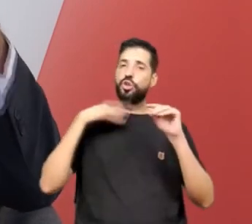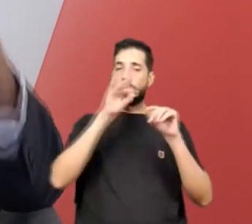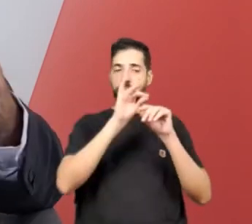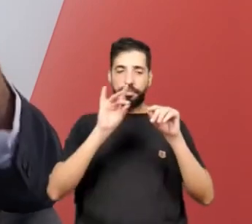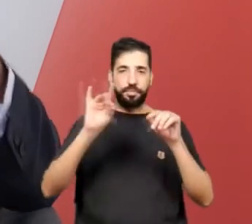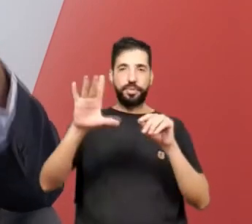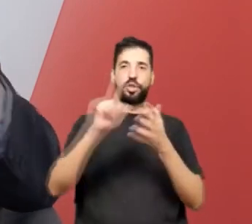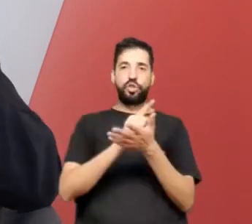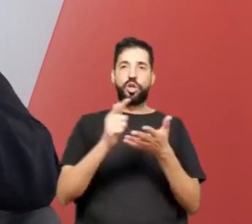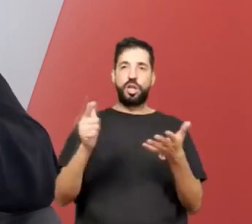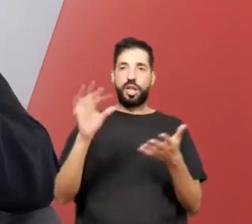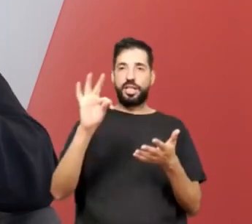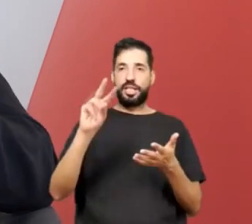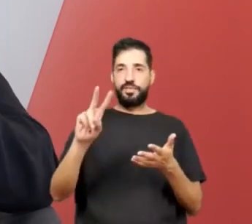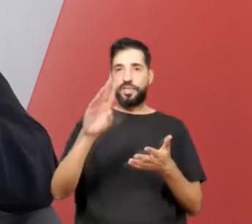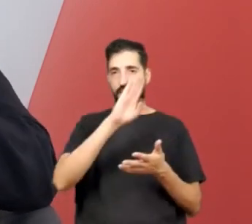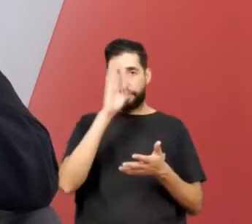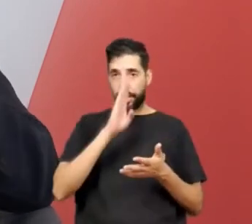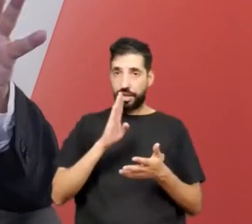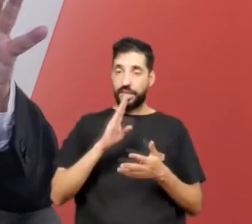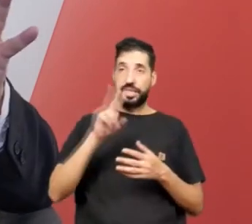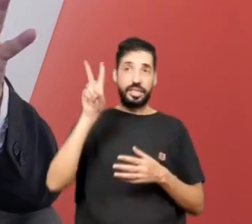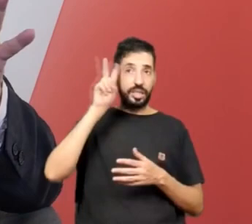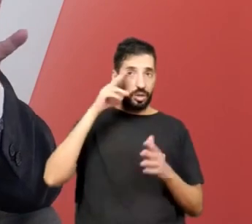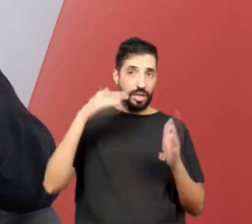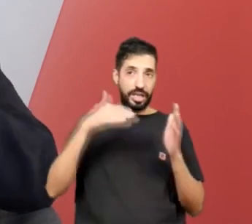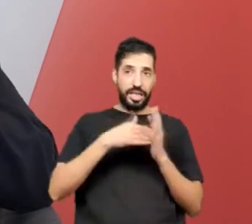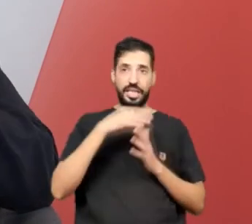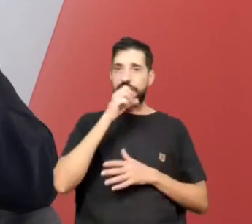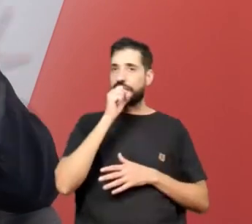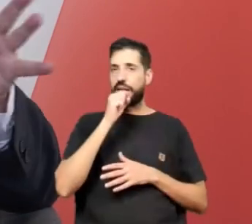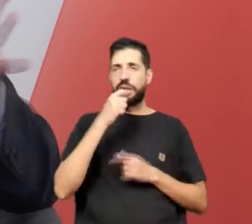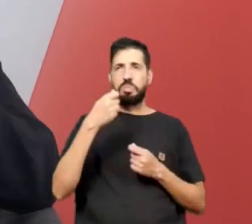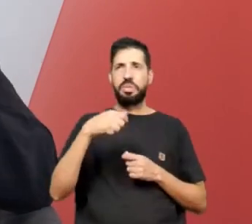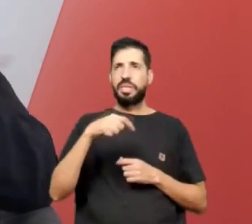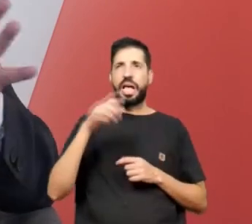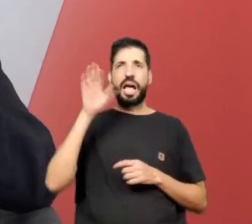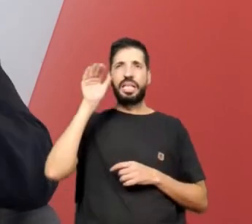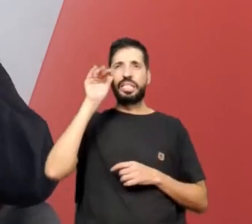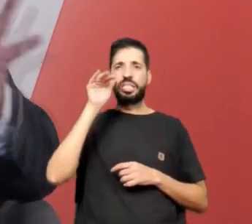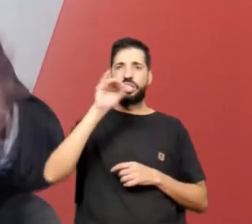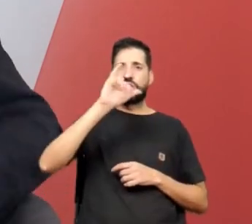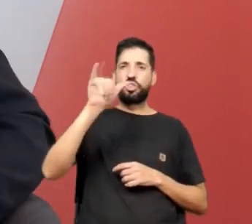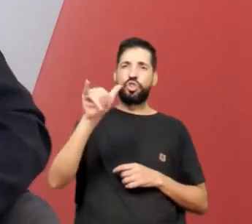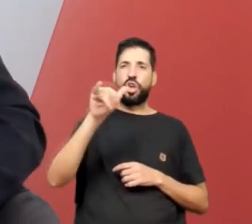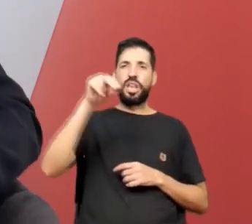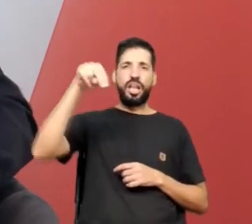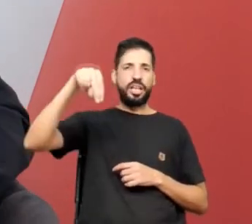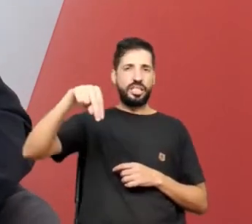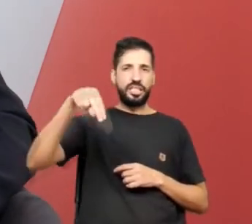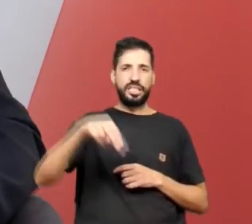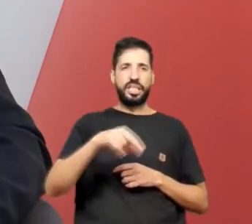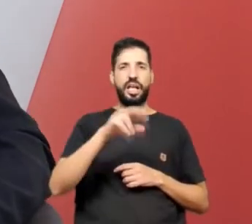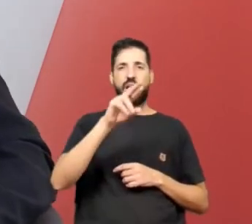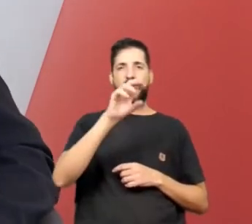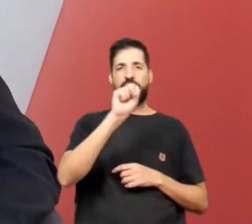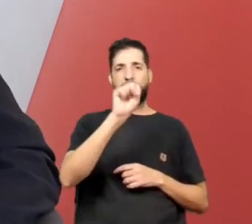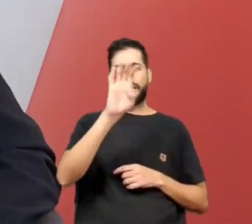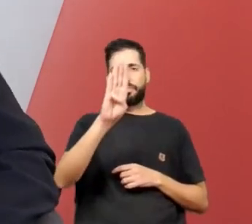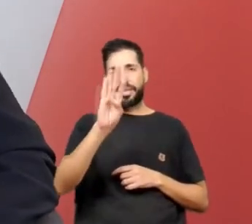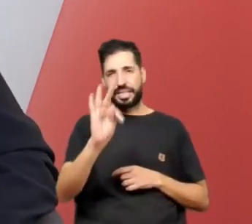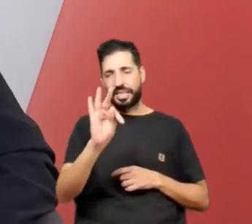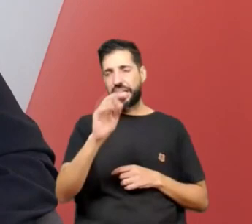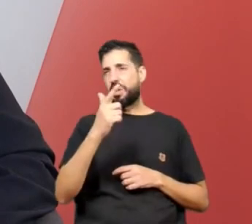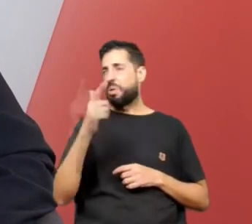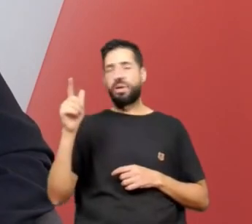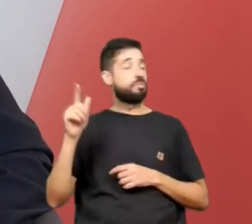telejornal completo, segunda a sábado. Não precisa assistir Jornal Nacional, Record, SBT. Se você assistir o